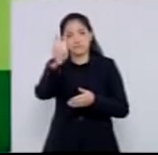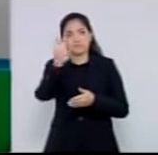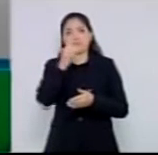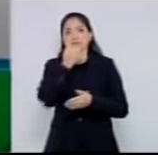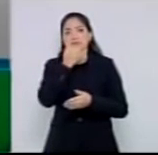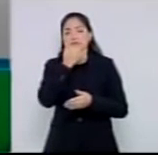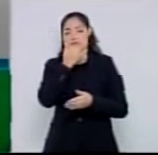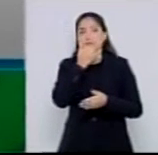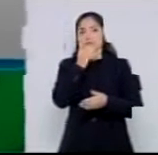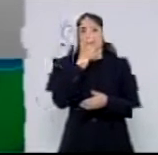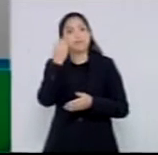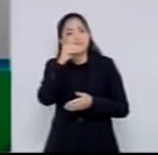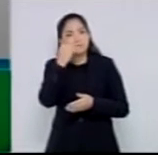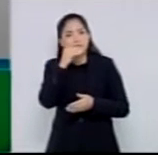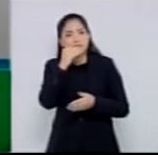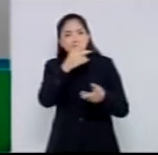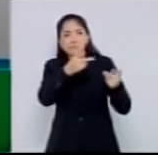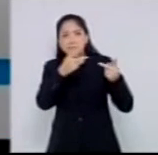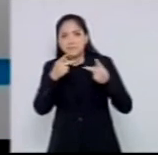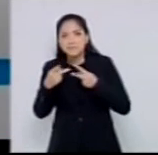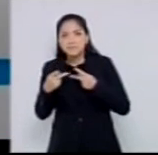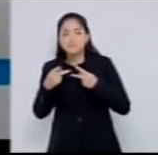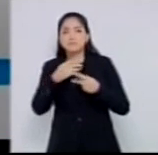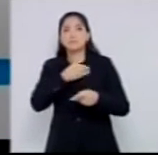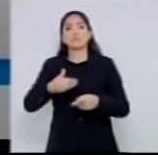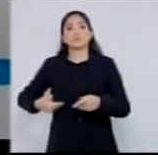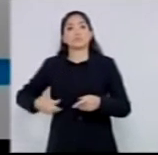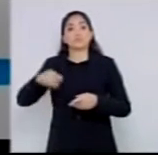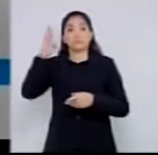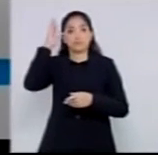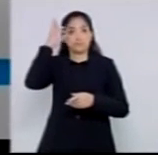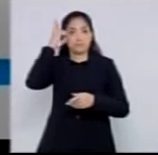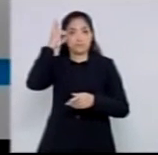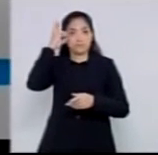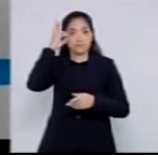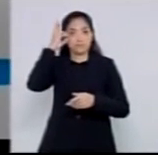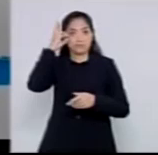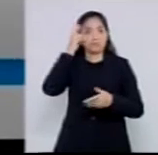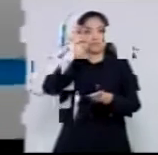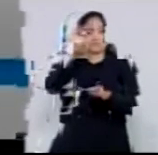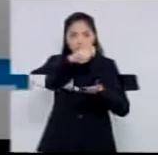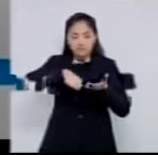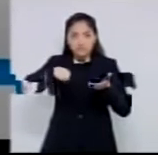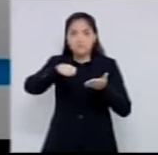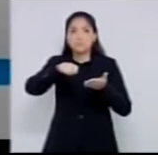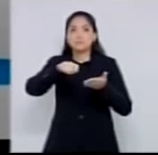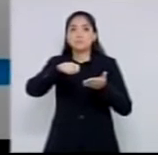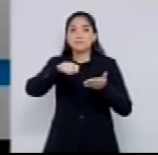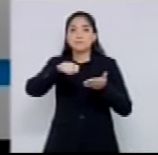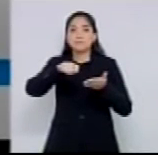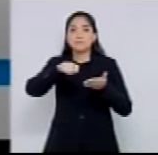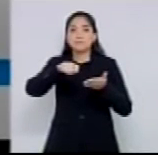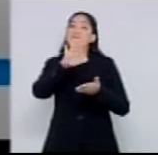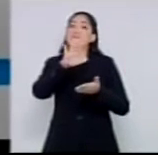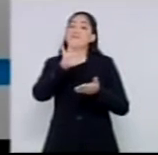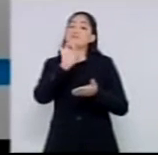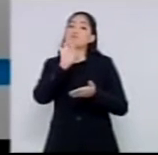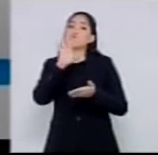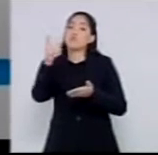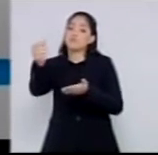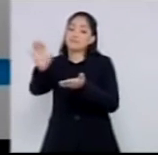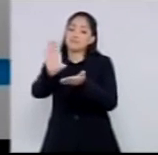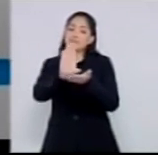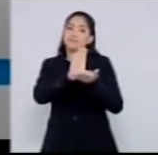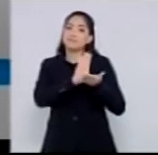e daí ele conseguiu fazer a assinatura do contrato do Badesc, mas só iria disponibilizar 4 milhões dos